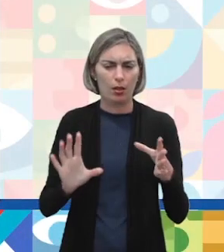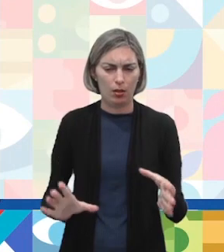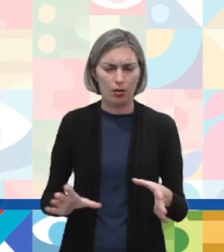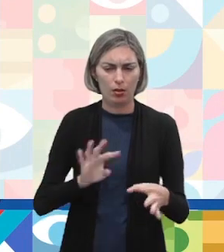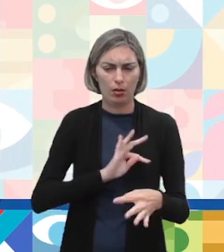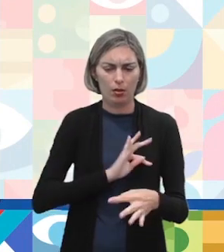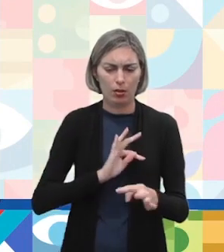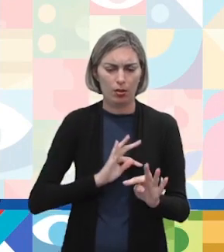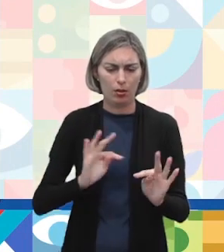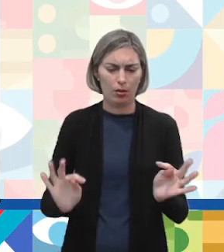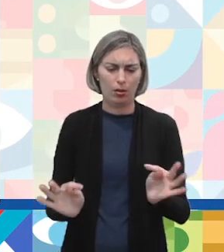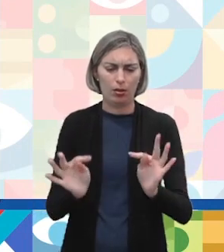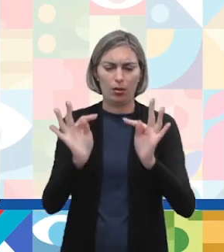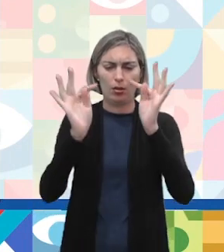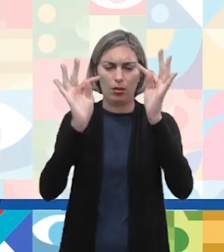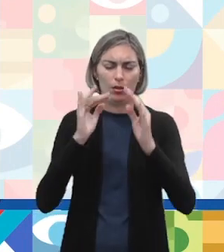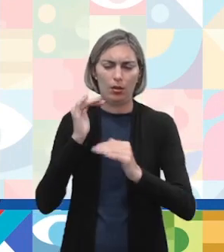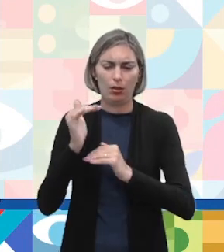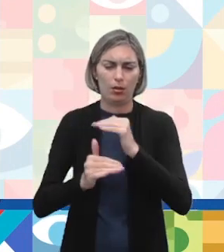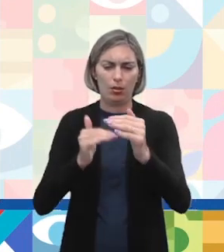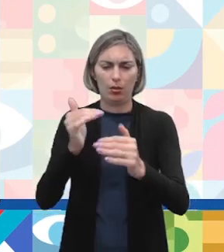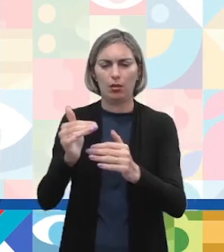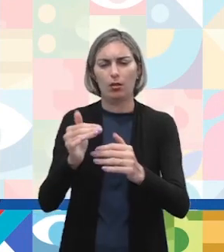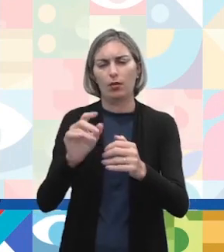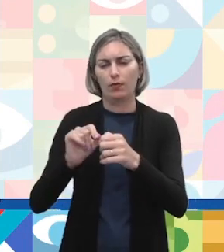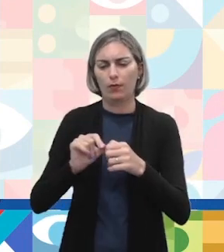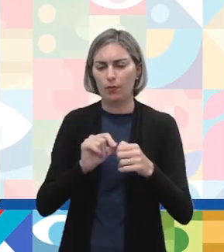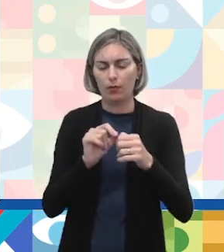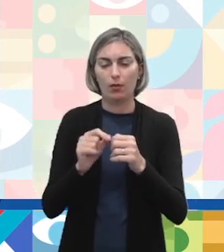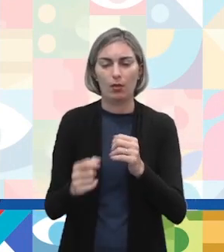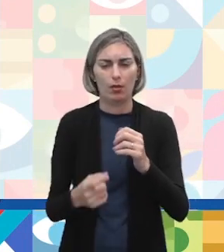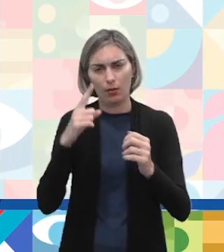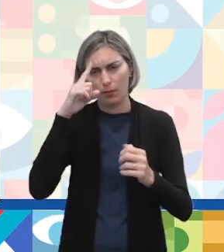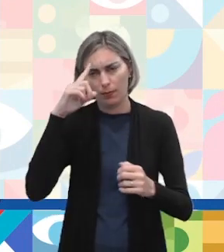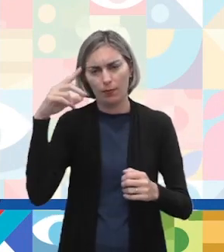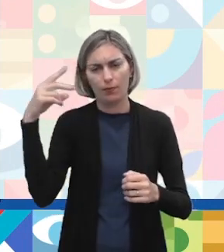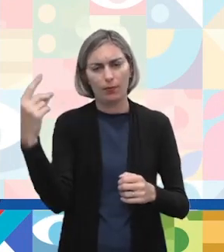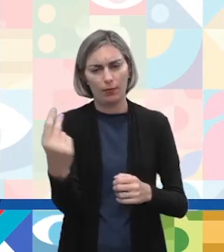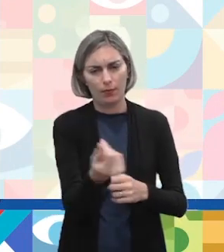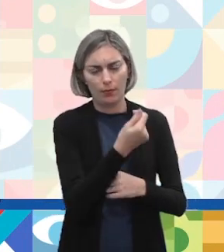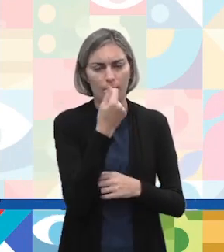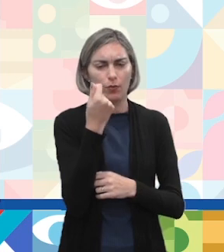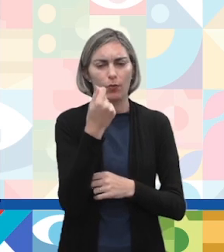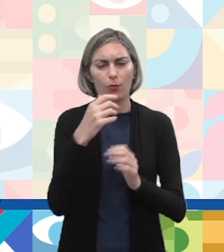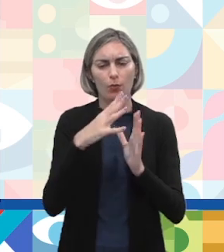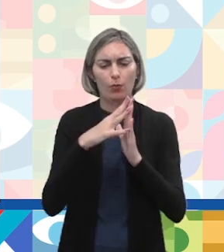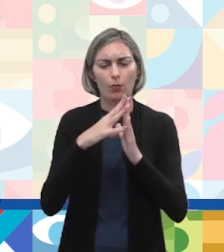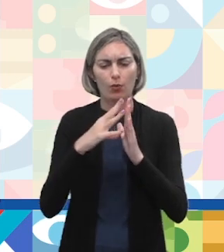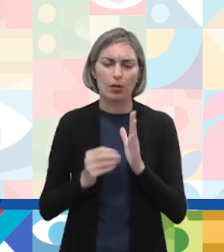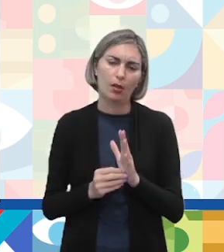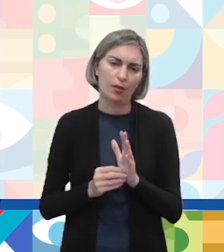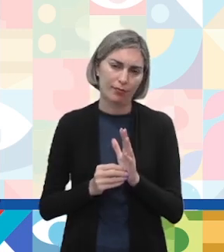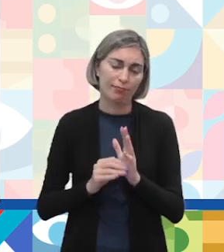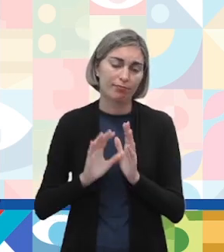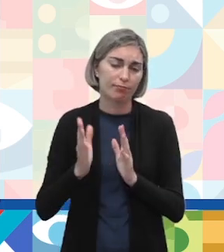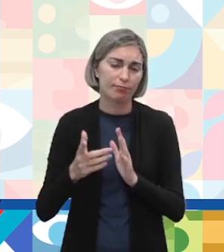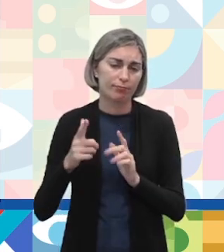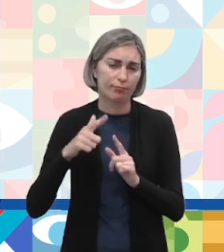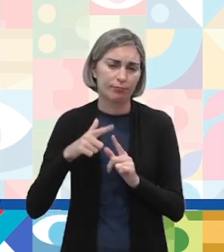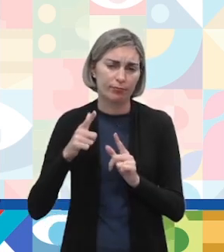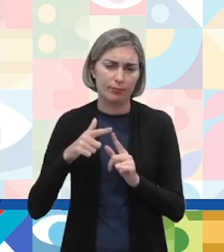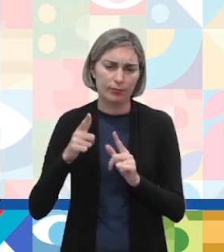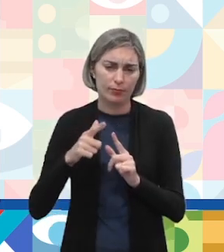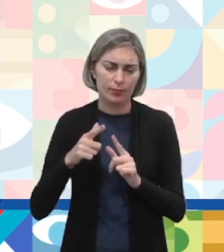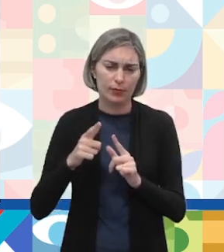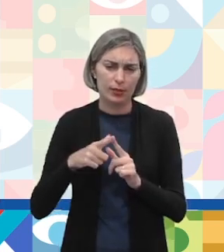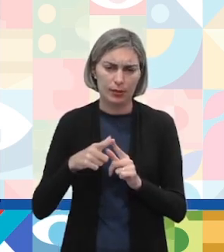disponibilidade tecnológica para poder desenvolver esse produto, a criatividade e modelos, que já é um tipo de